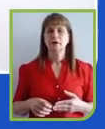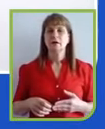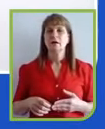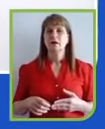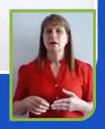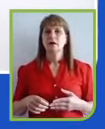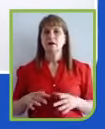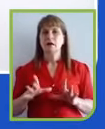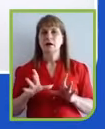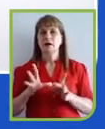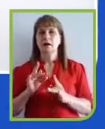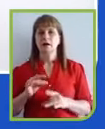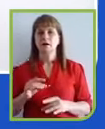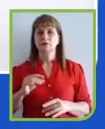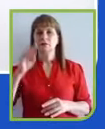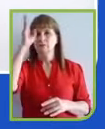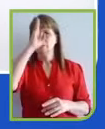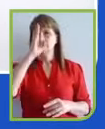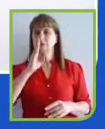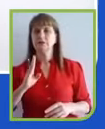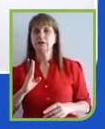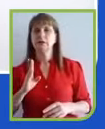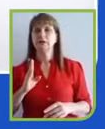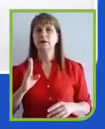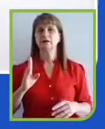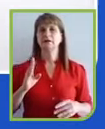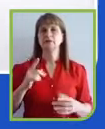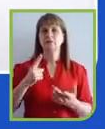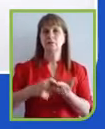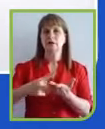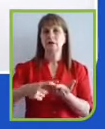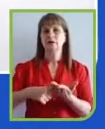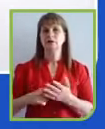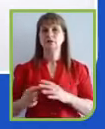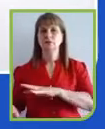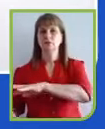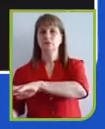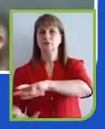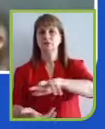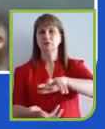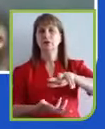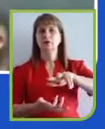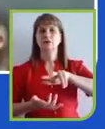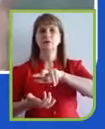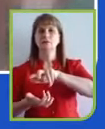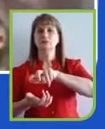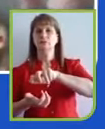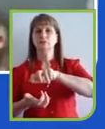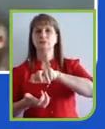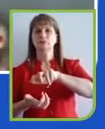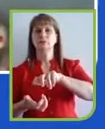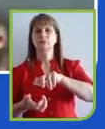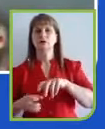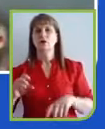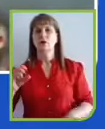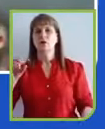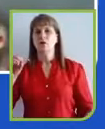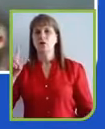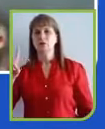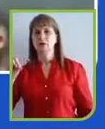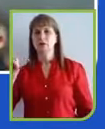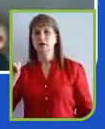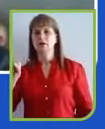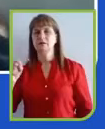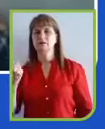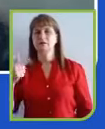junto com... Só para lembrar todo mundo que não está tão familiarizado, ODS 17 ou das parcerias, né? Das